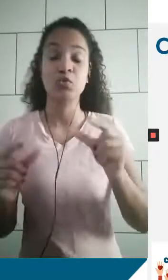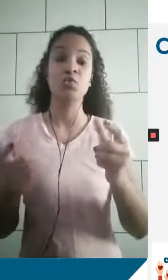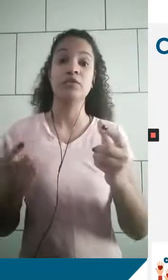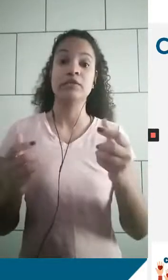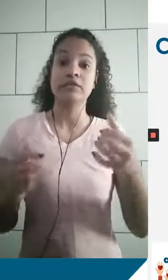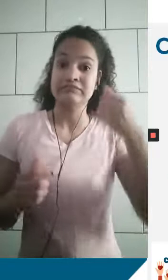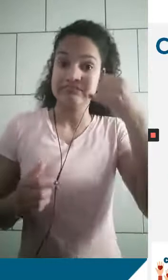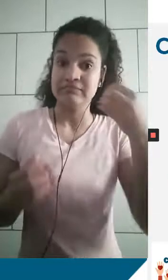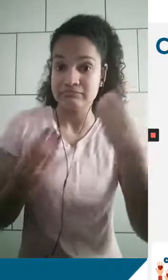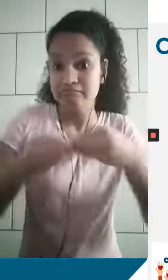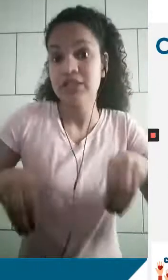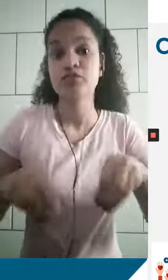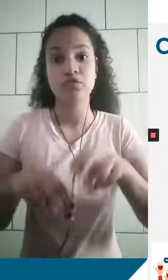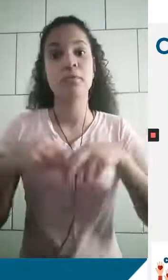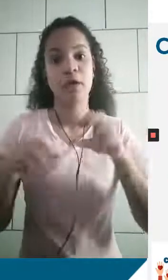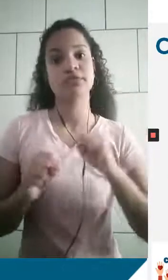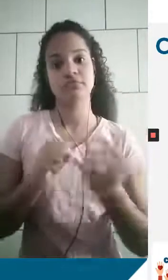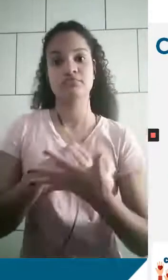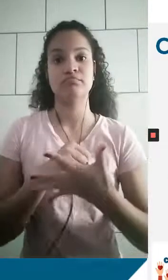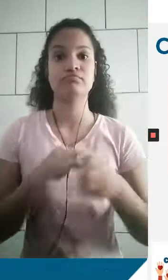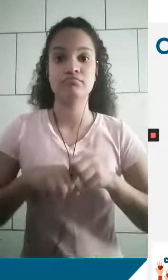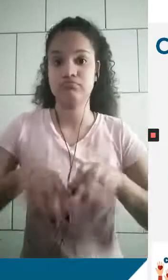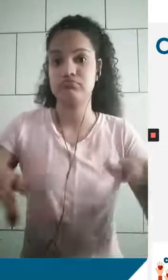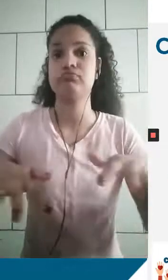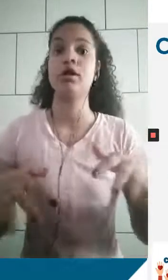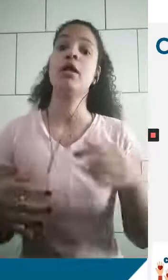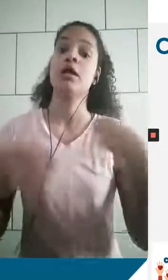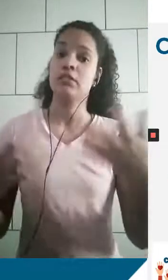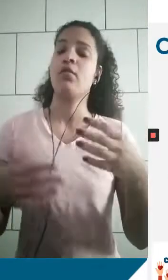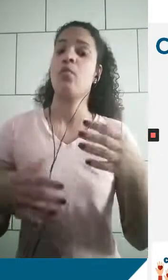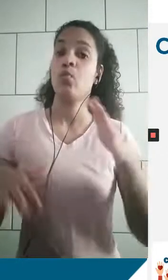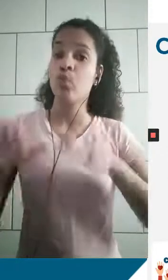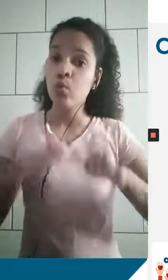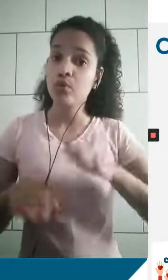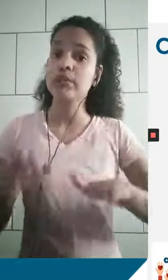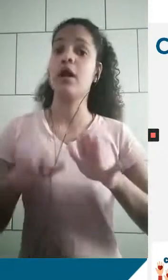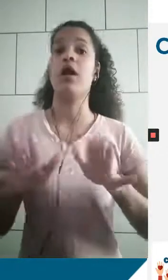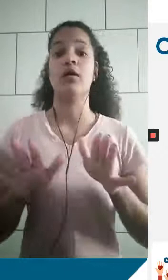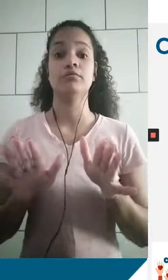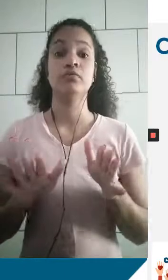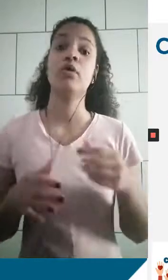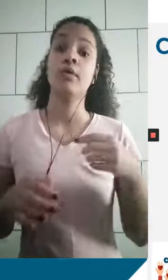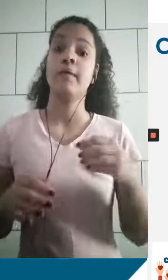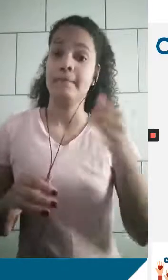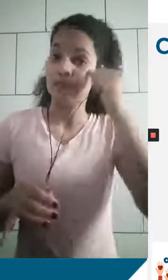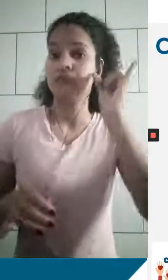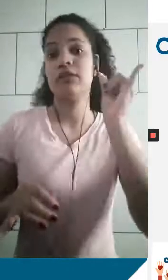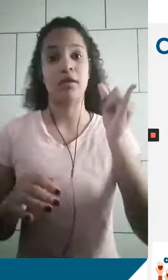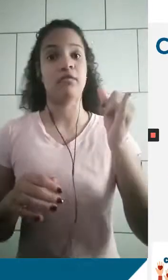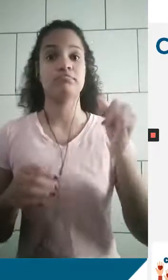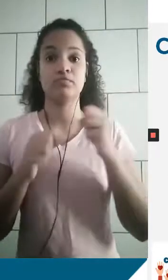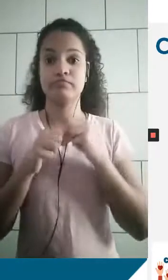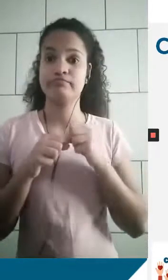causados por essa infeliz pandemia, e que todo cuidado é pouco, para a gente evitar ficar doente e contaminar nossos